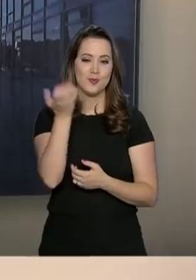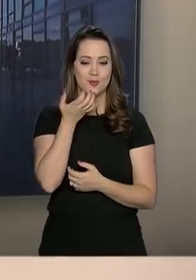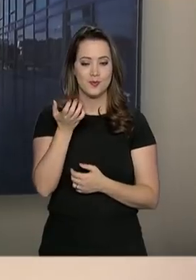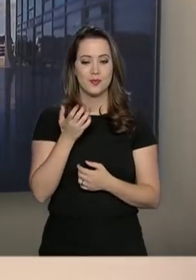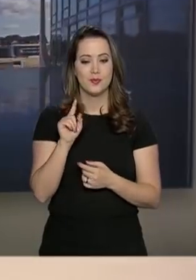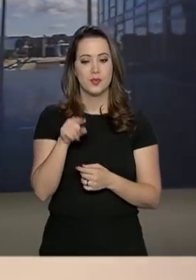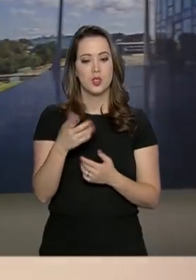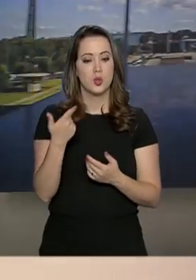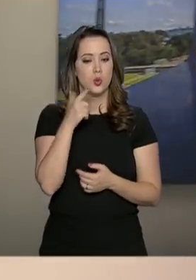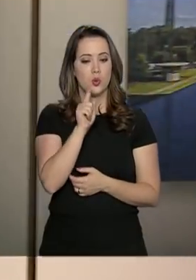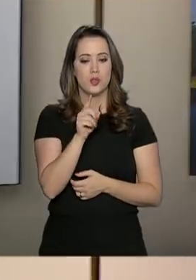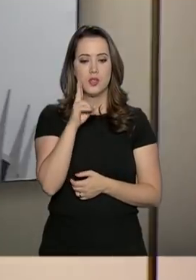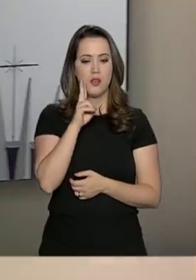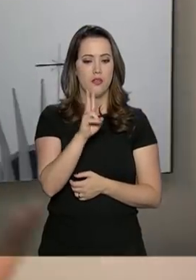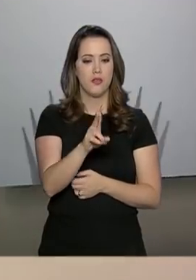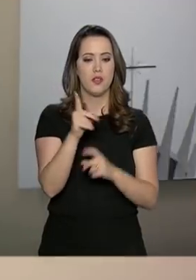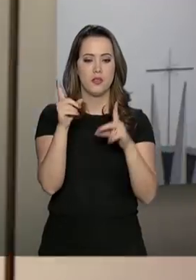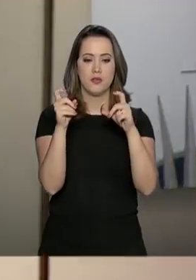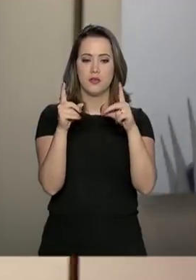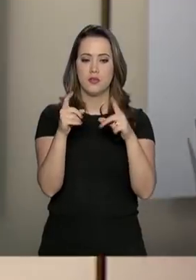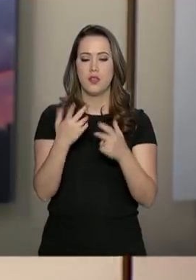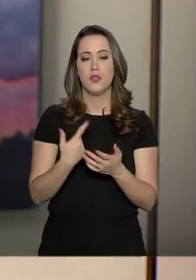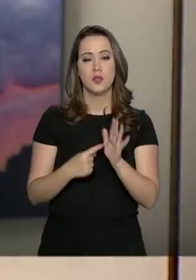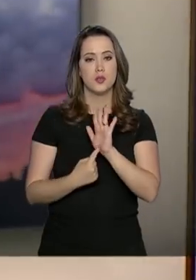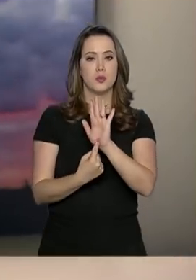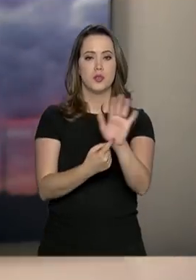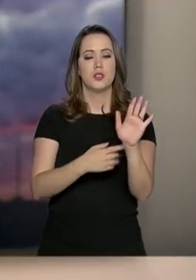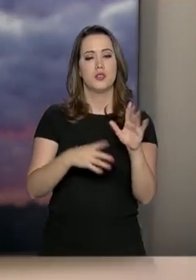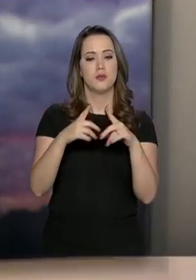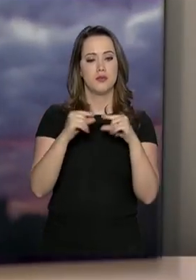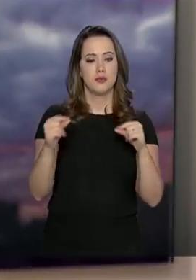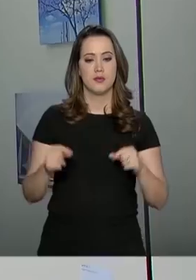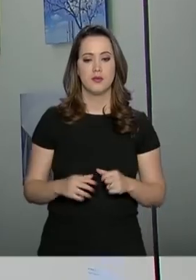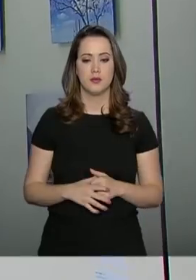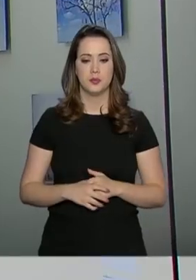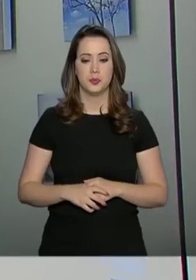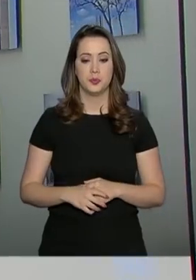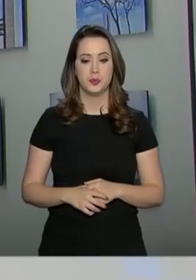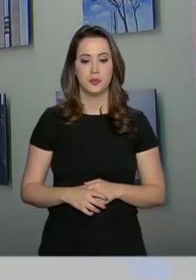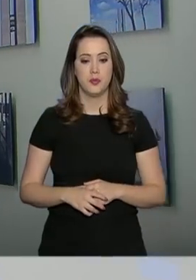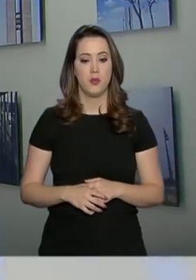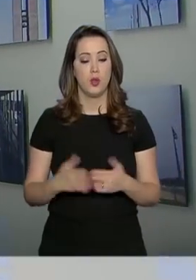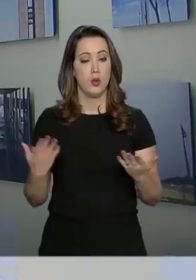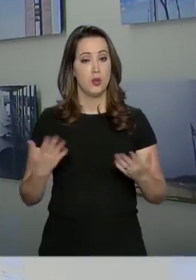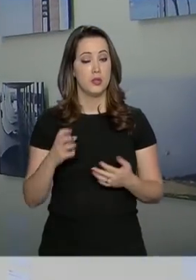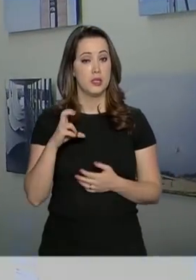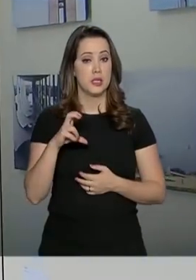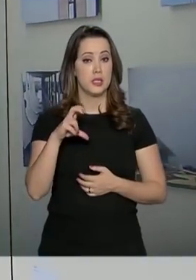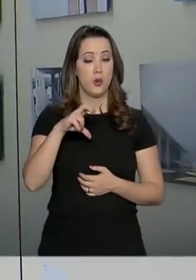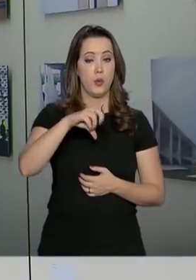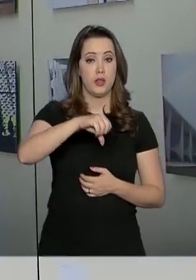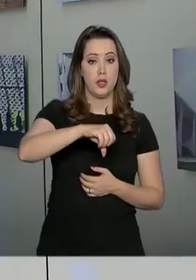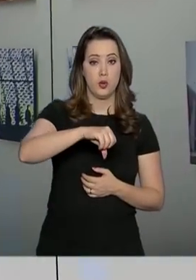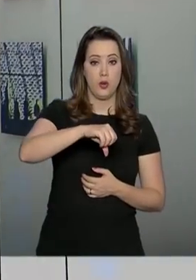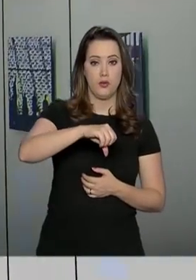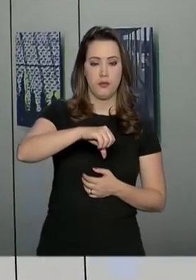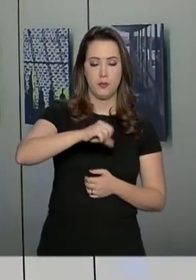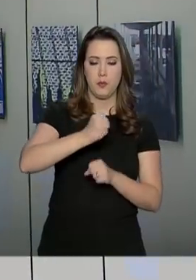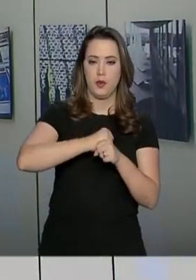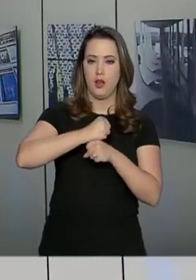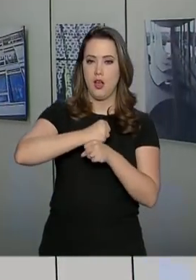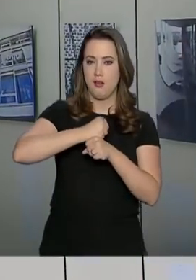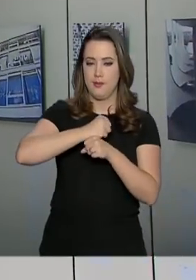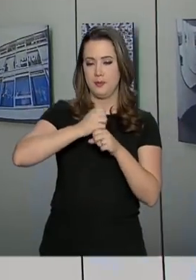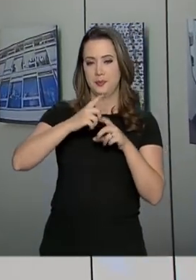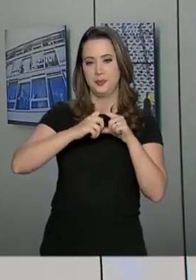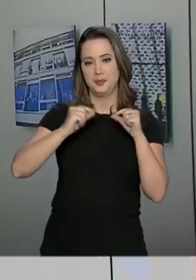e que eu não conseguia ver isso nas fotos que retratavam Brasília. Na exposição, que comemora os 59 anos de Brasília, a capital